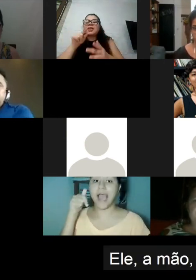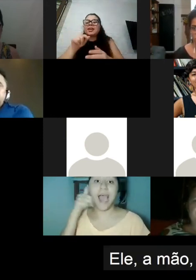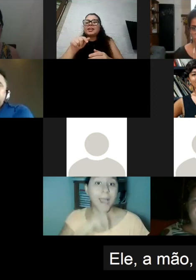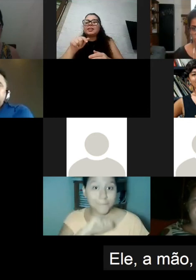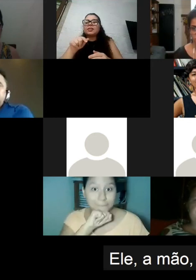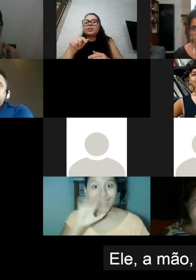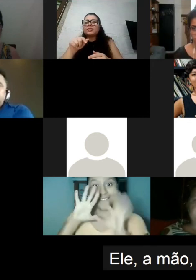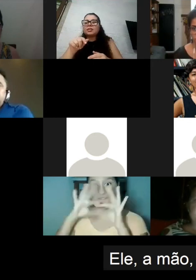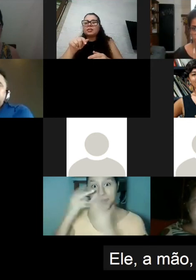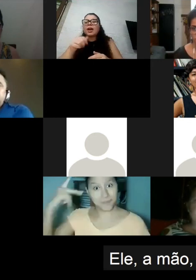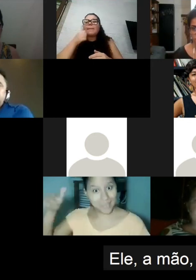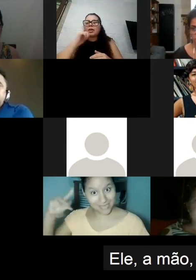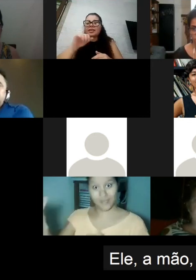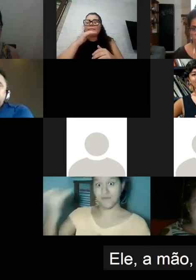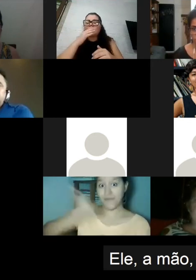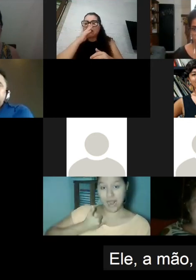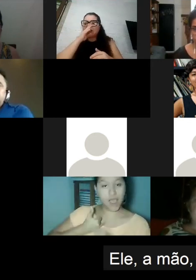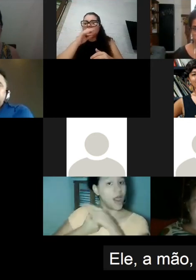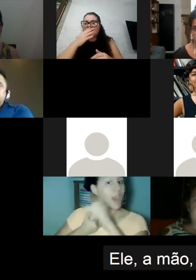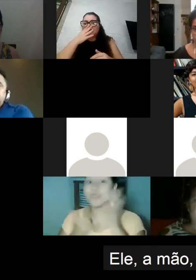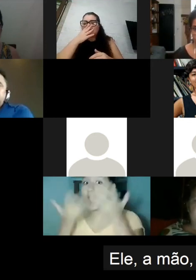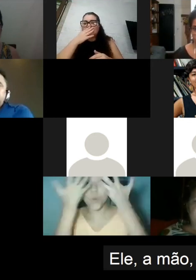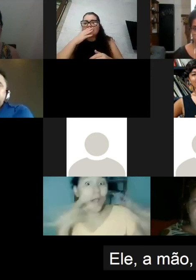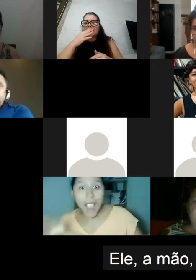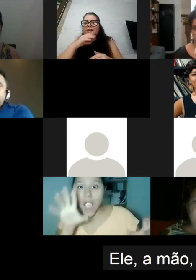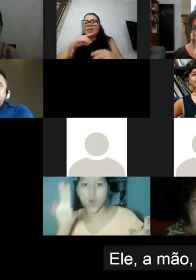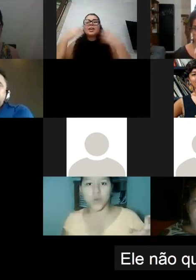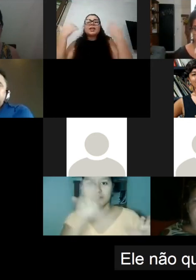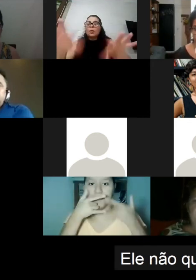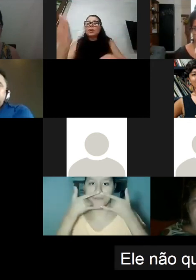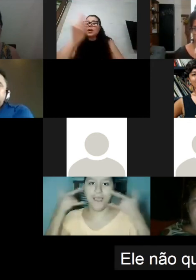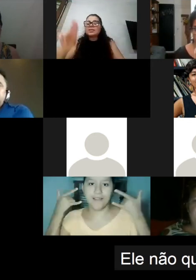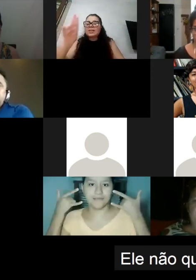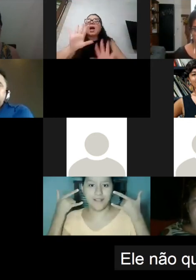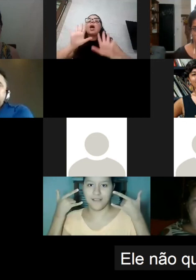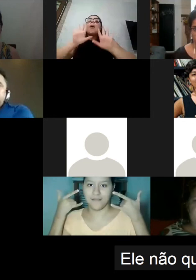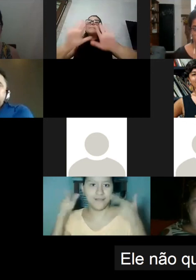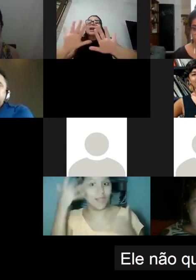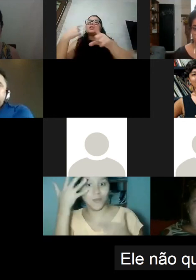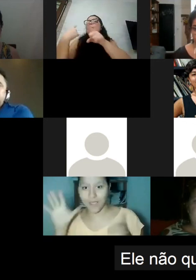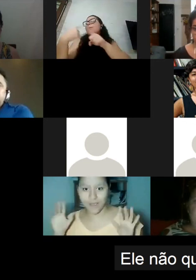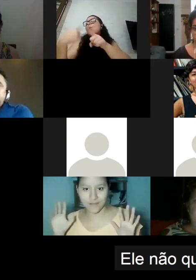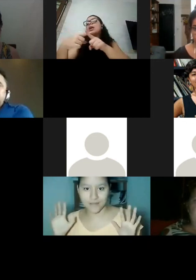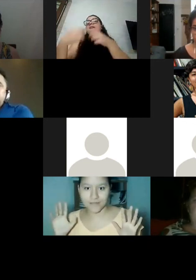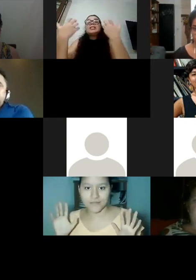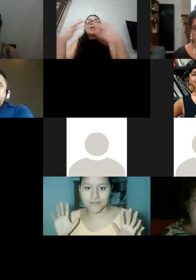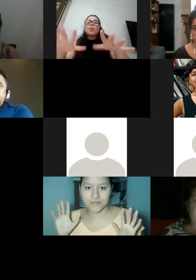ele a mãe a família sim ele não quer usar mas